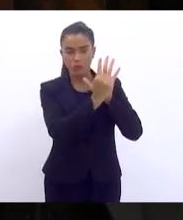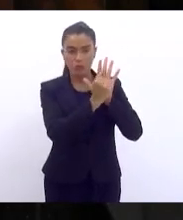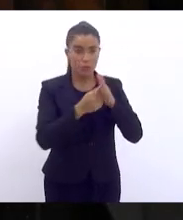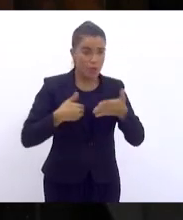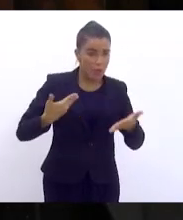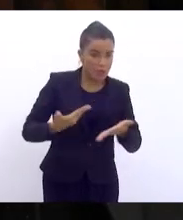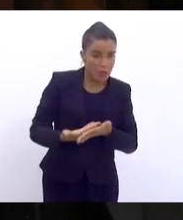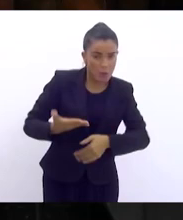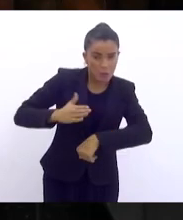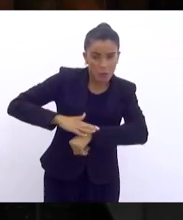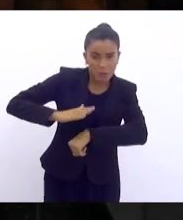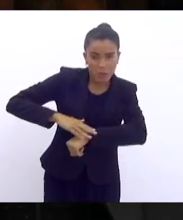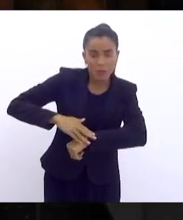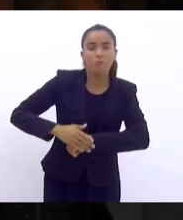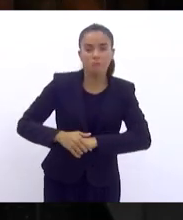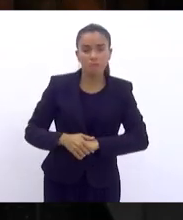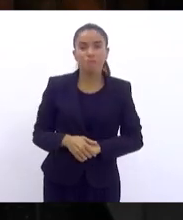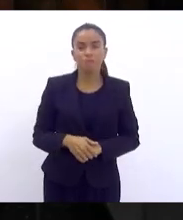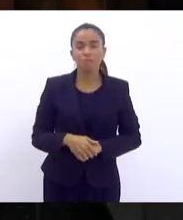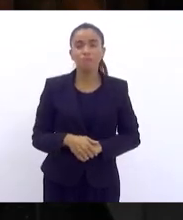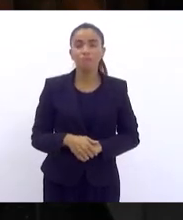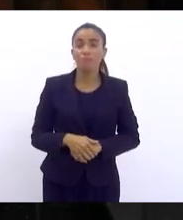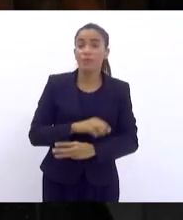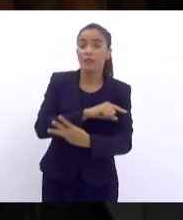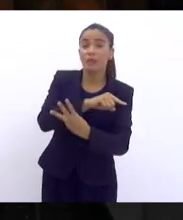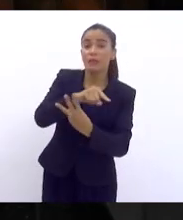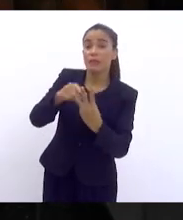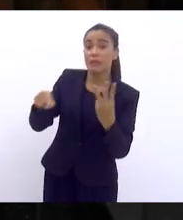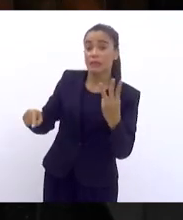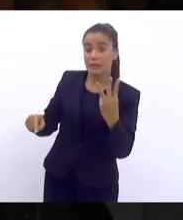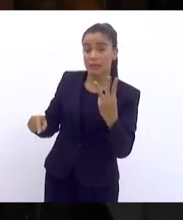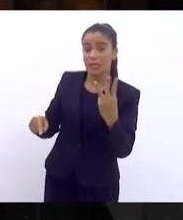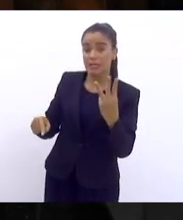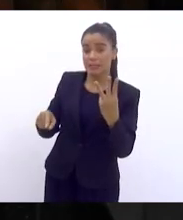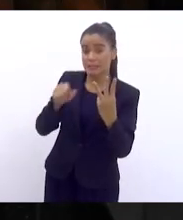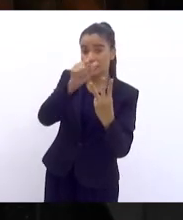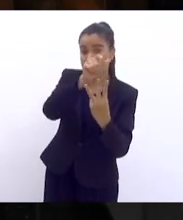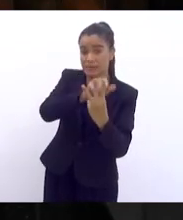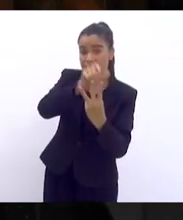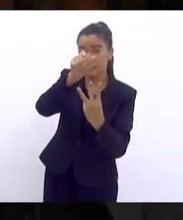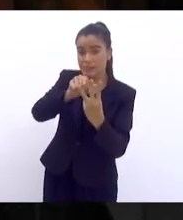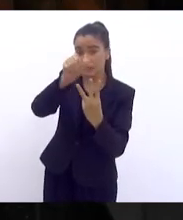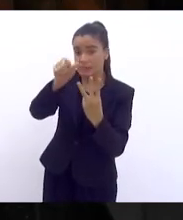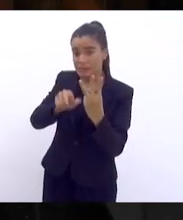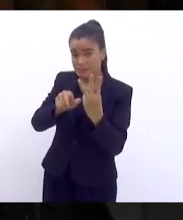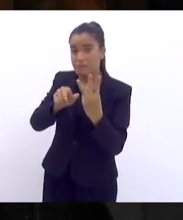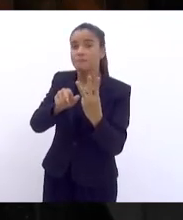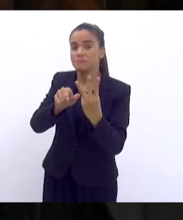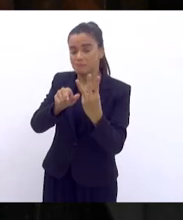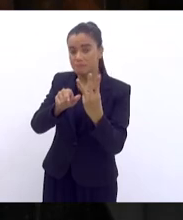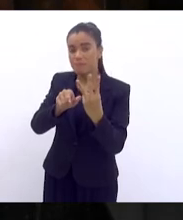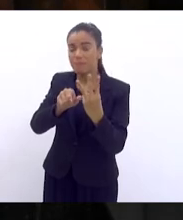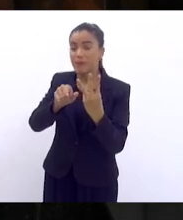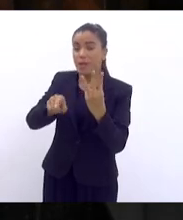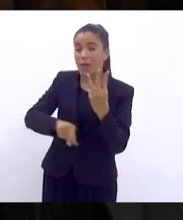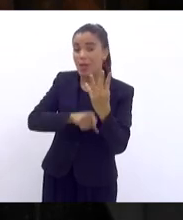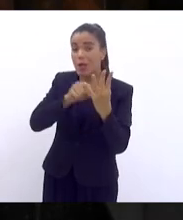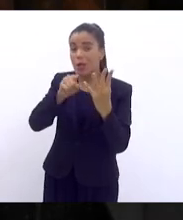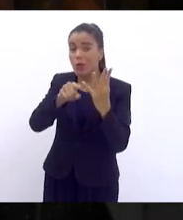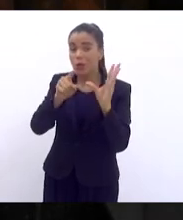o presente momento, de três presentes e dois